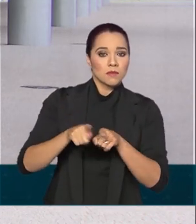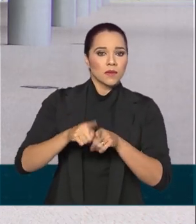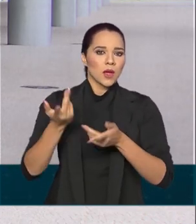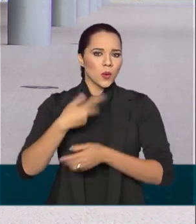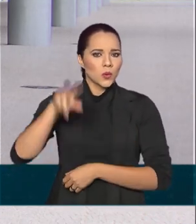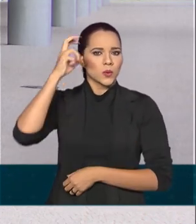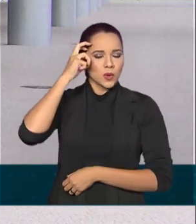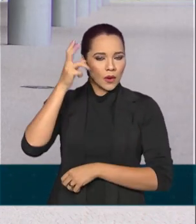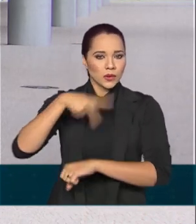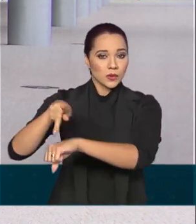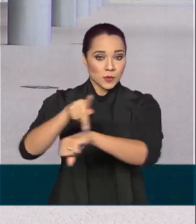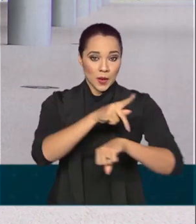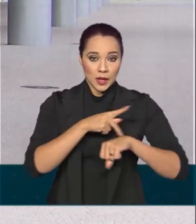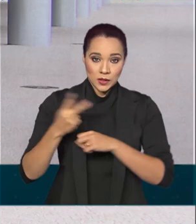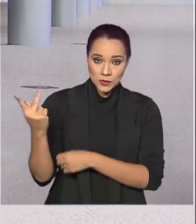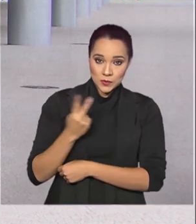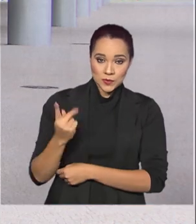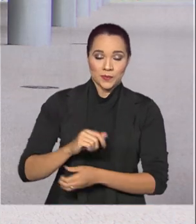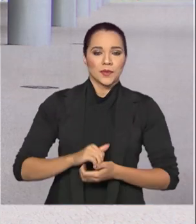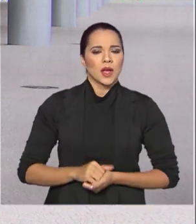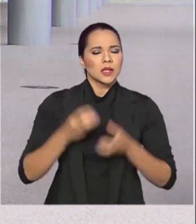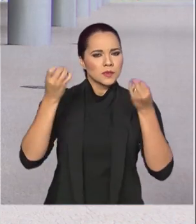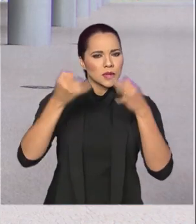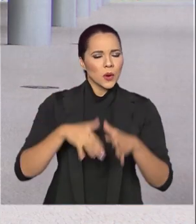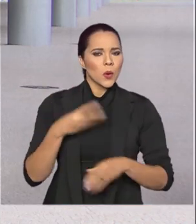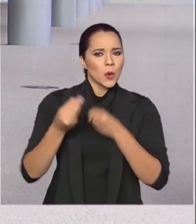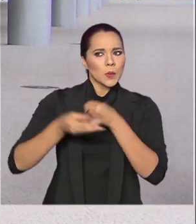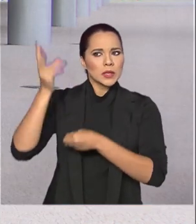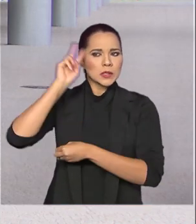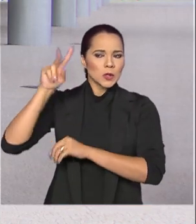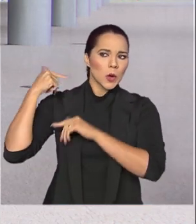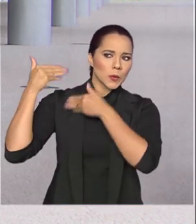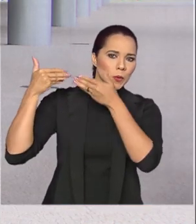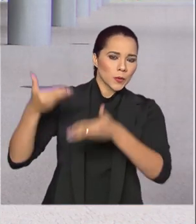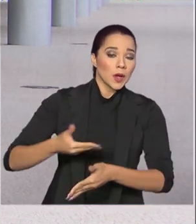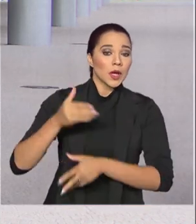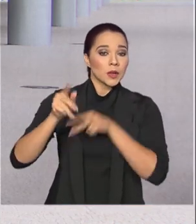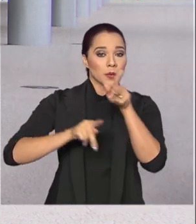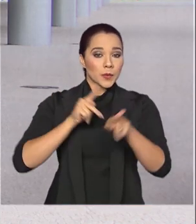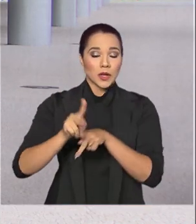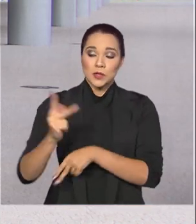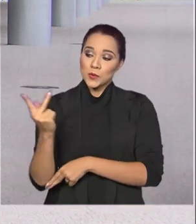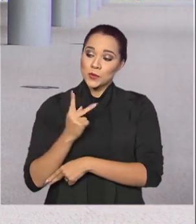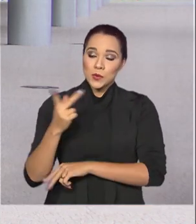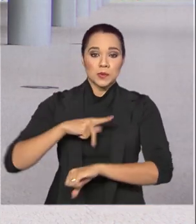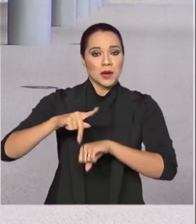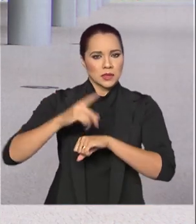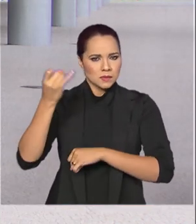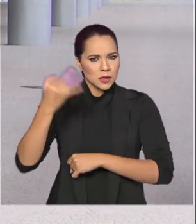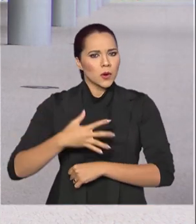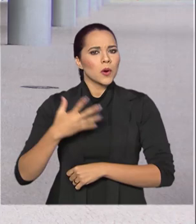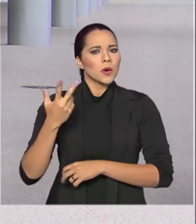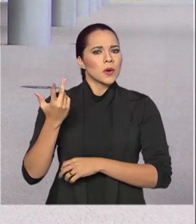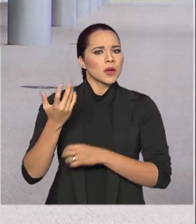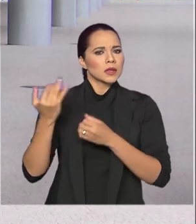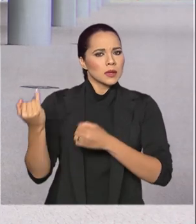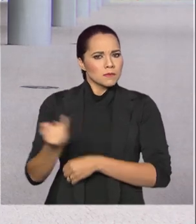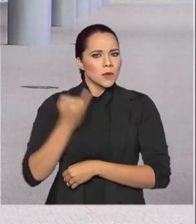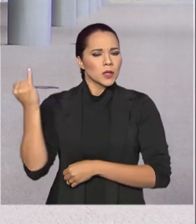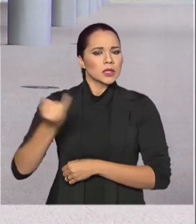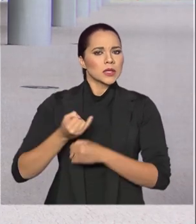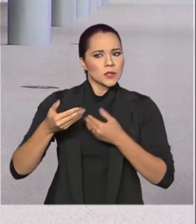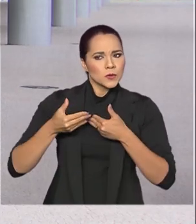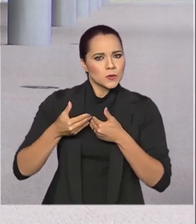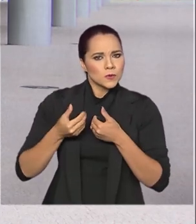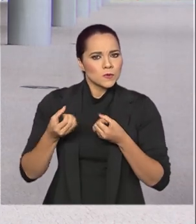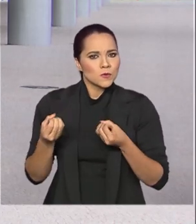países. O presidente Bolsonaro falou sobre os laços históricos entre os povos e destacou a necessidade de se abrir novas frentes